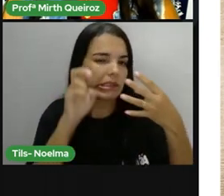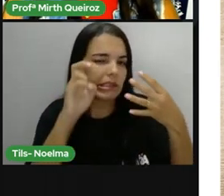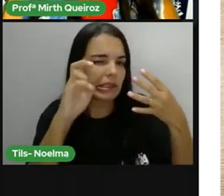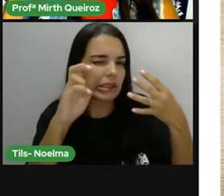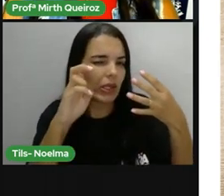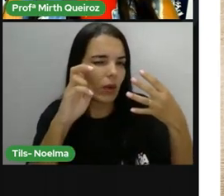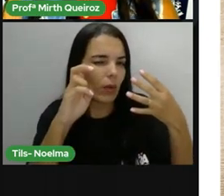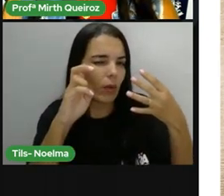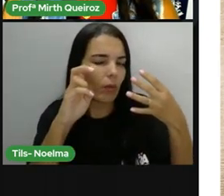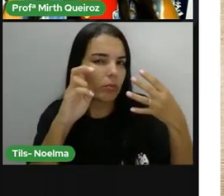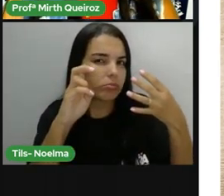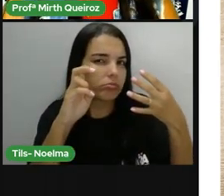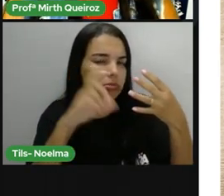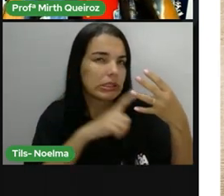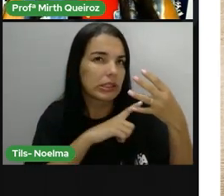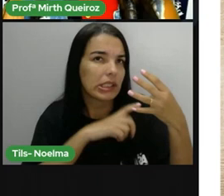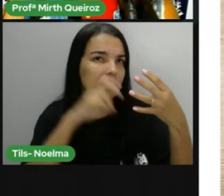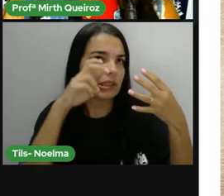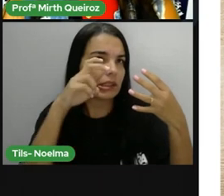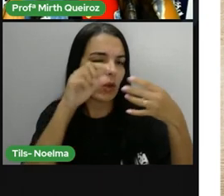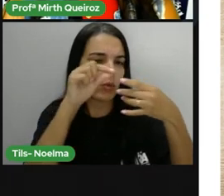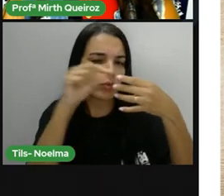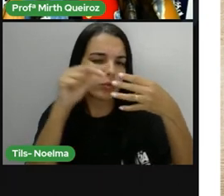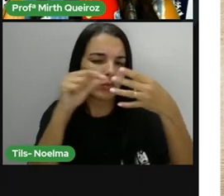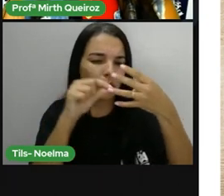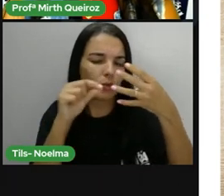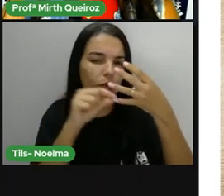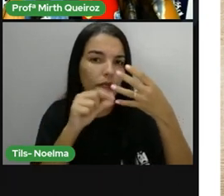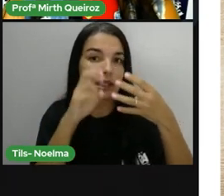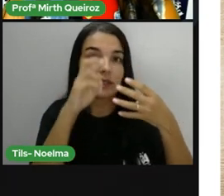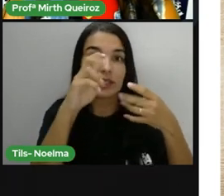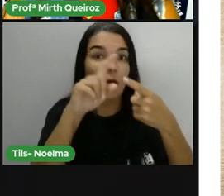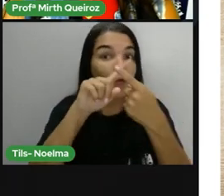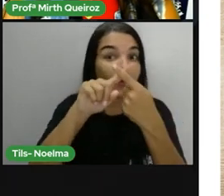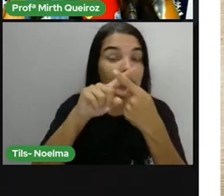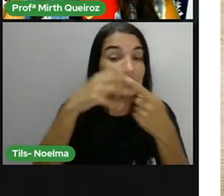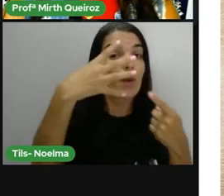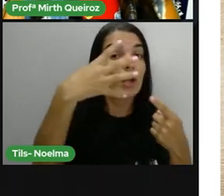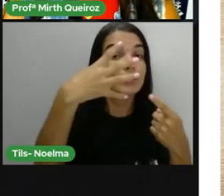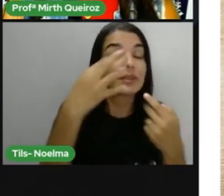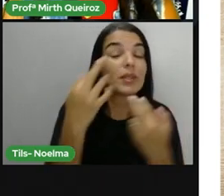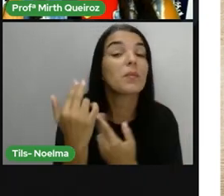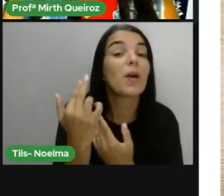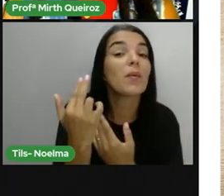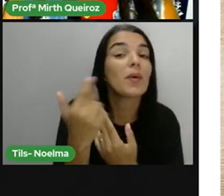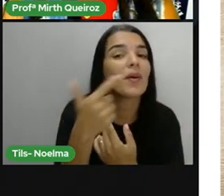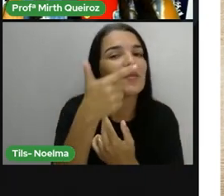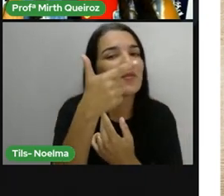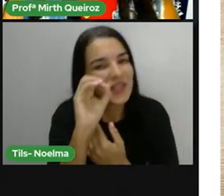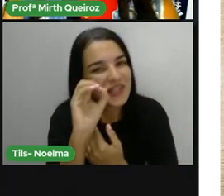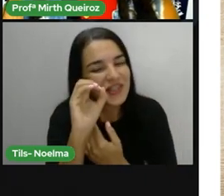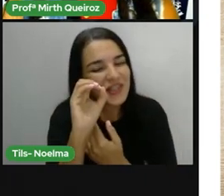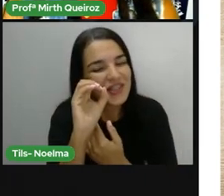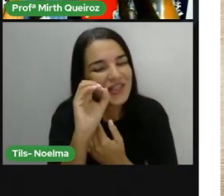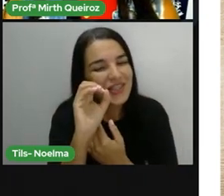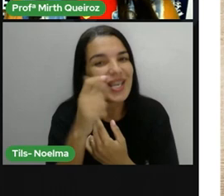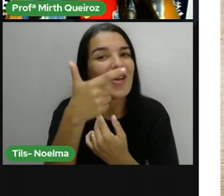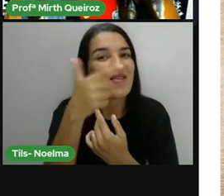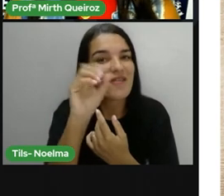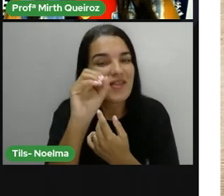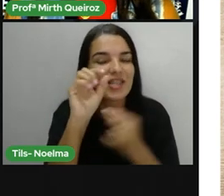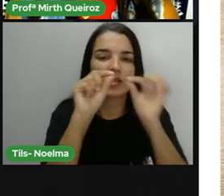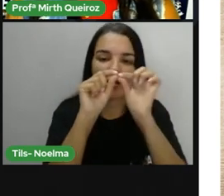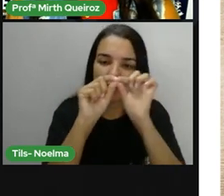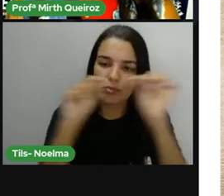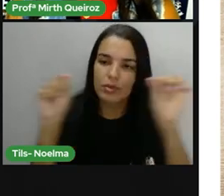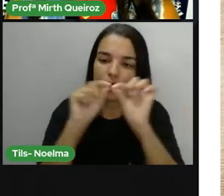cinco, cinco estrofes, cinco vezes quatro, é quanto? Vinte. Vinte versos